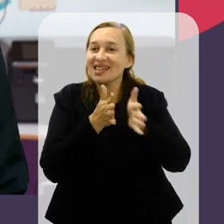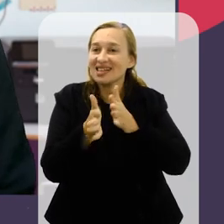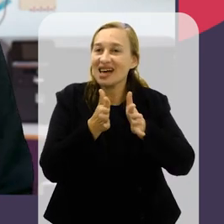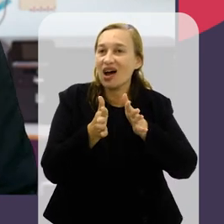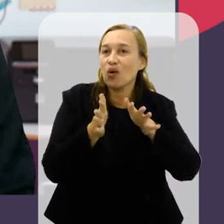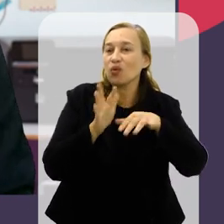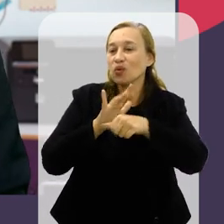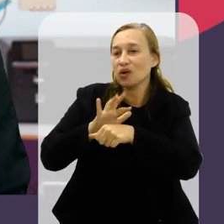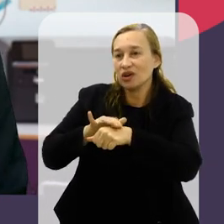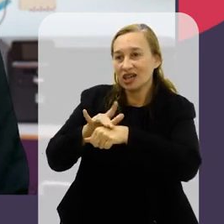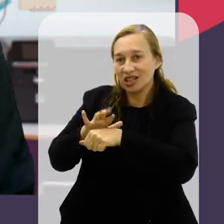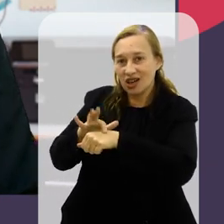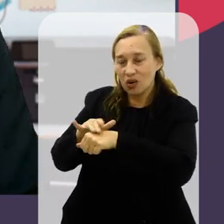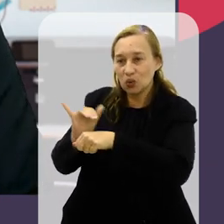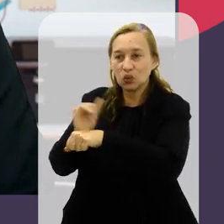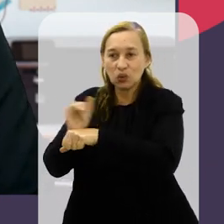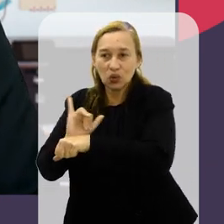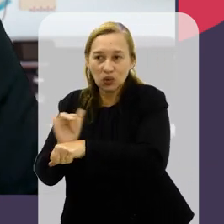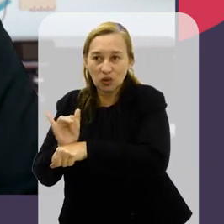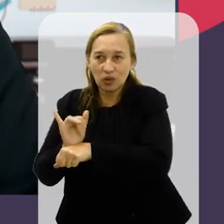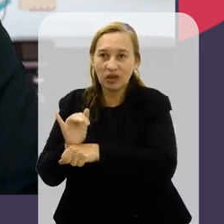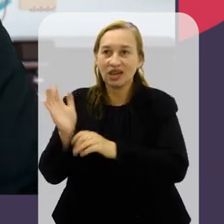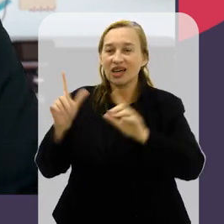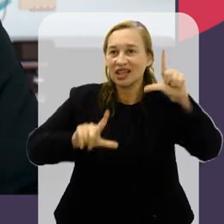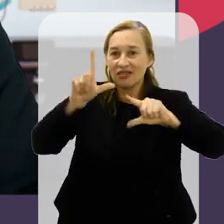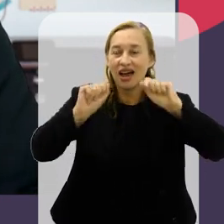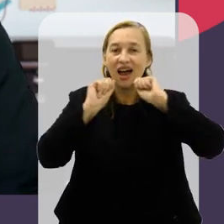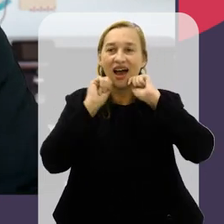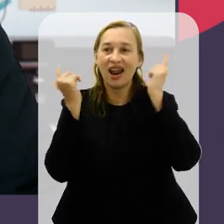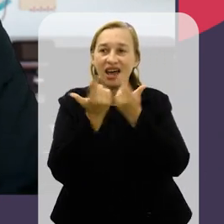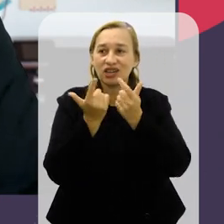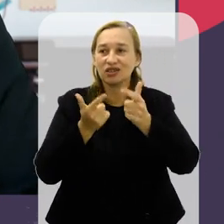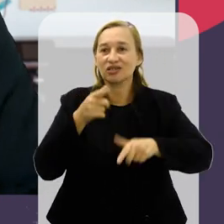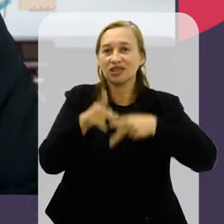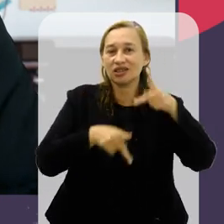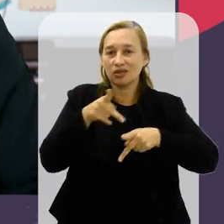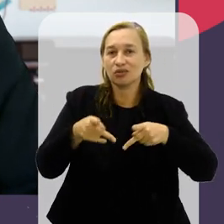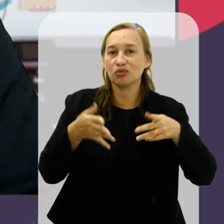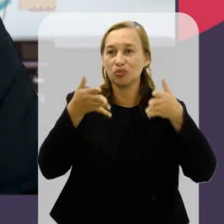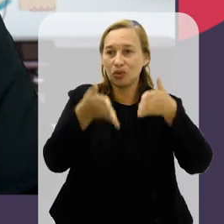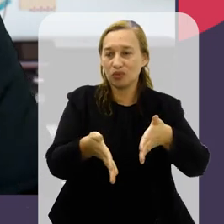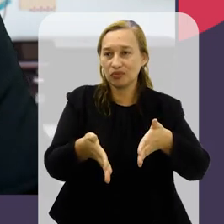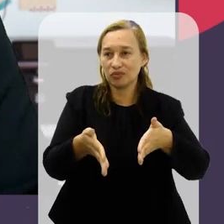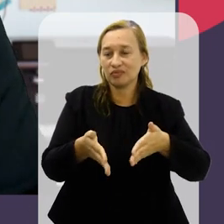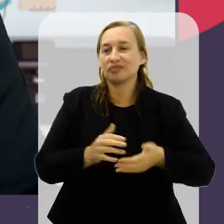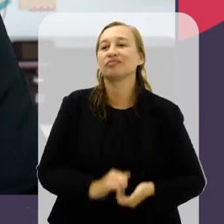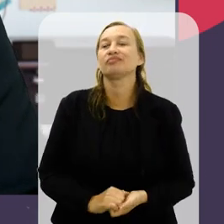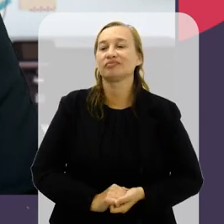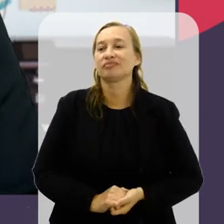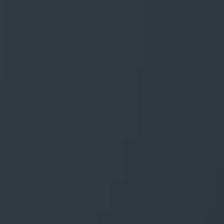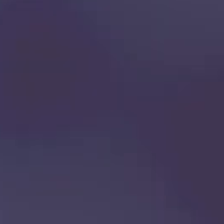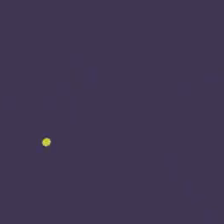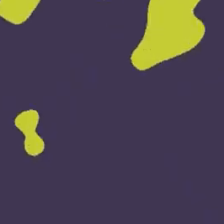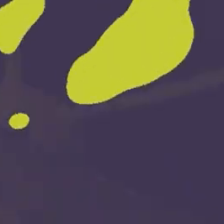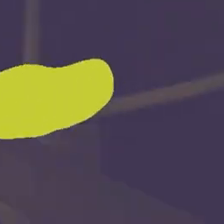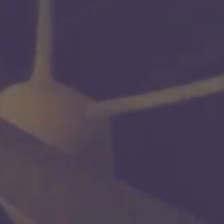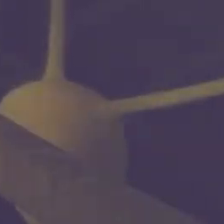outro da TV Alerje, você pode acessar o nosso canal no YouTube. TV Alerje, canal do povo. Até a próxima.